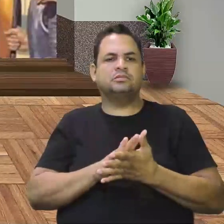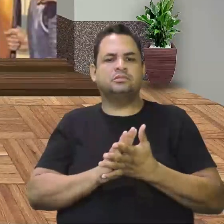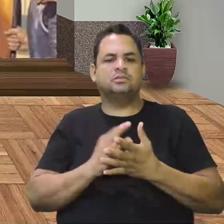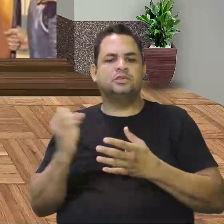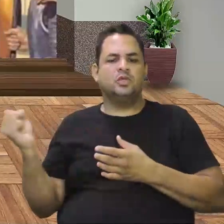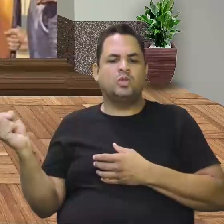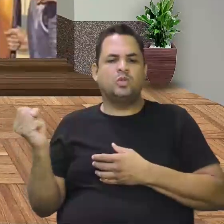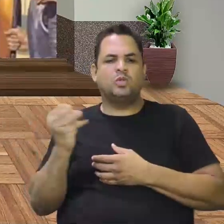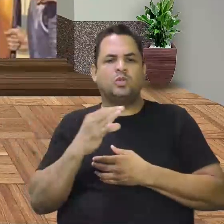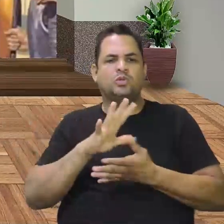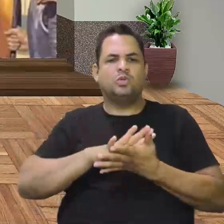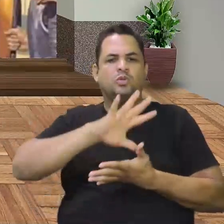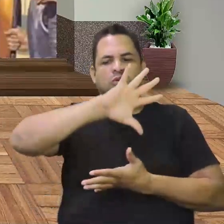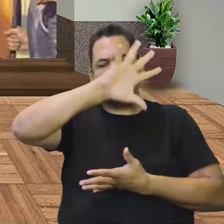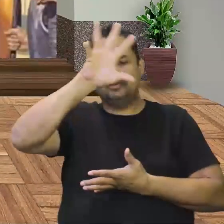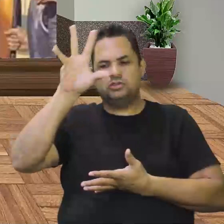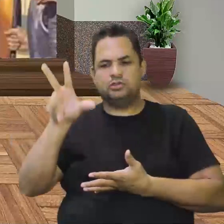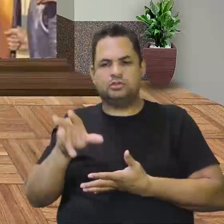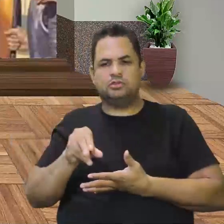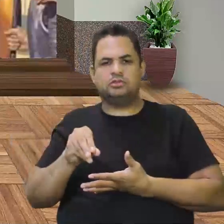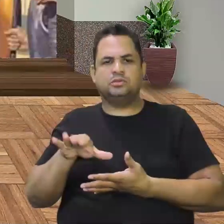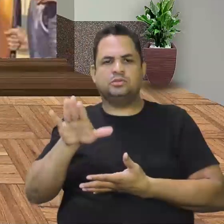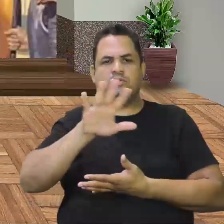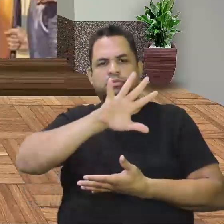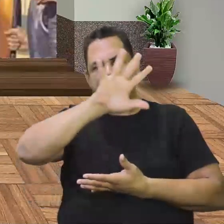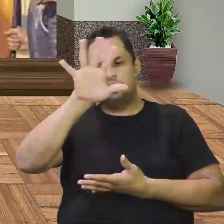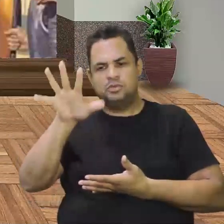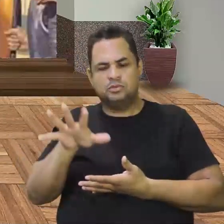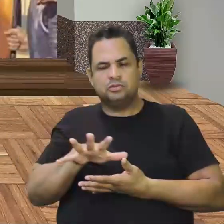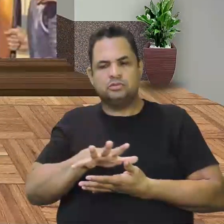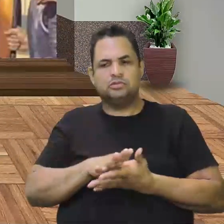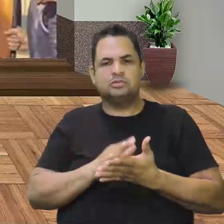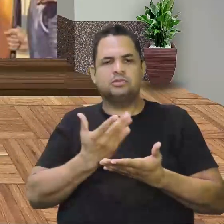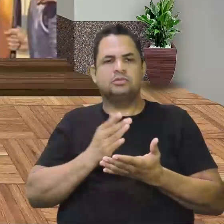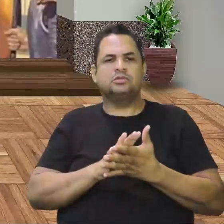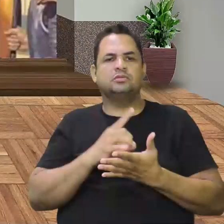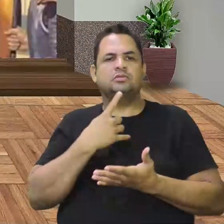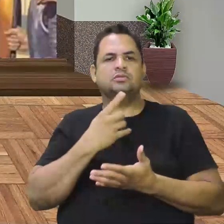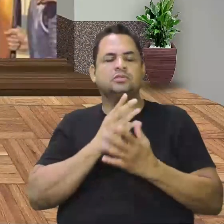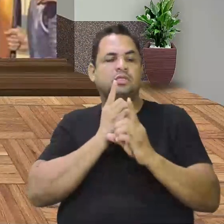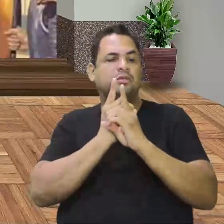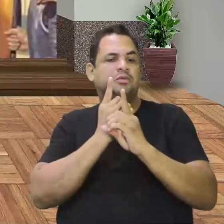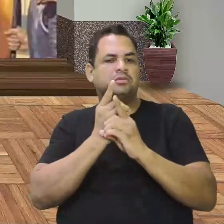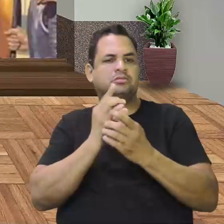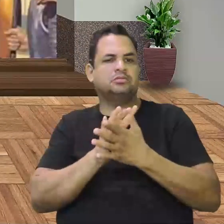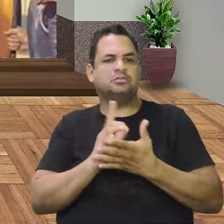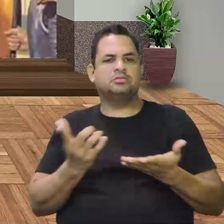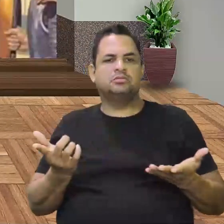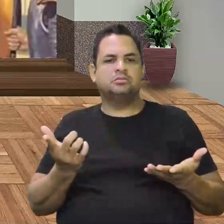trata de um novo continente. É um novo continente que você está se deparando. Então, as Índias.